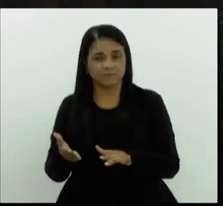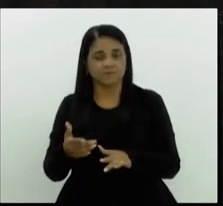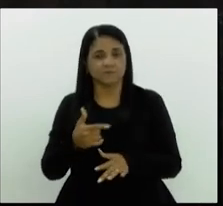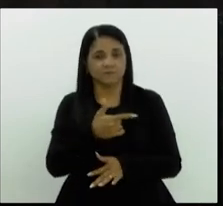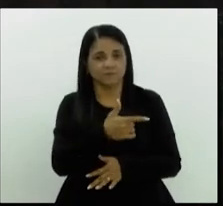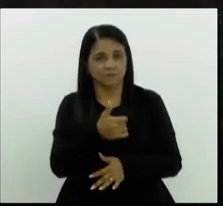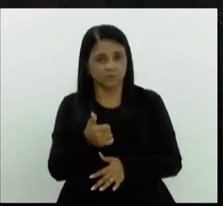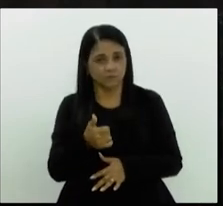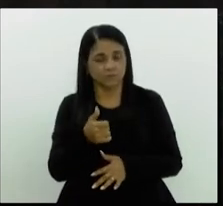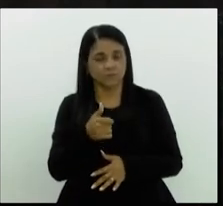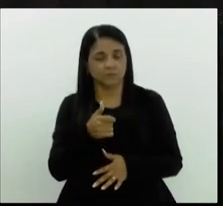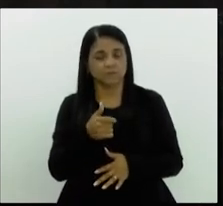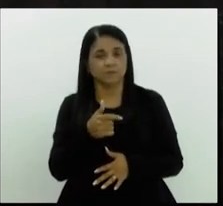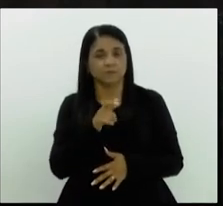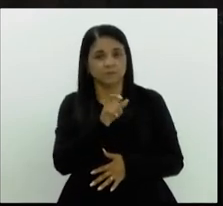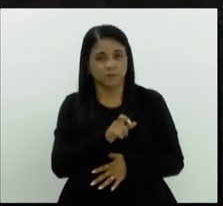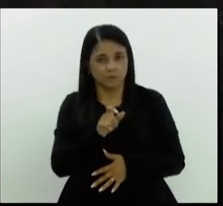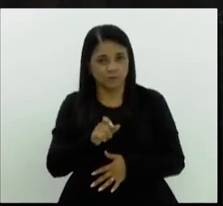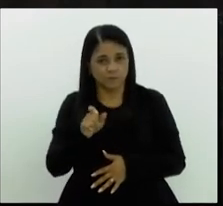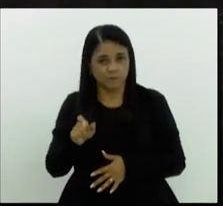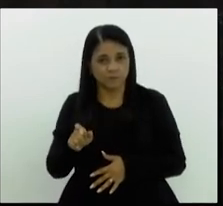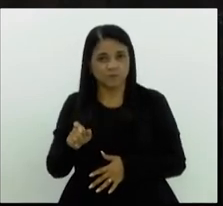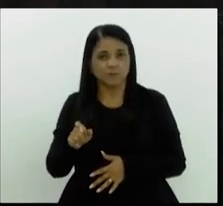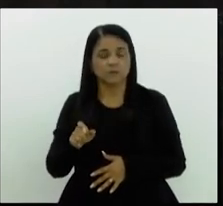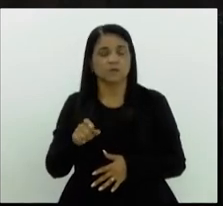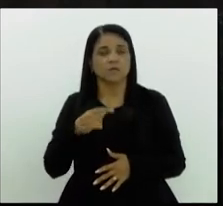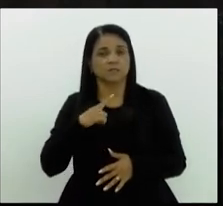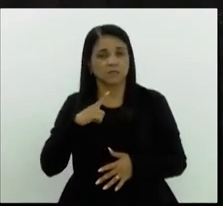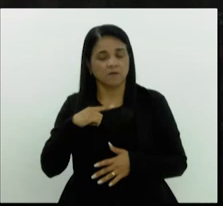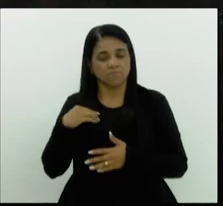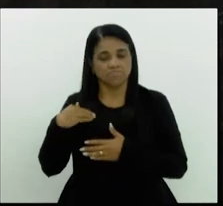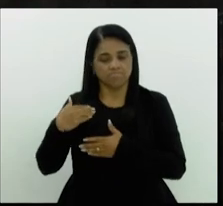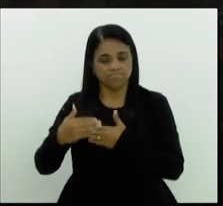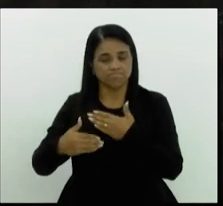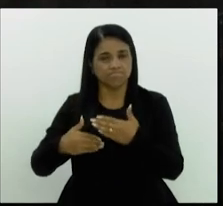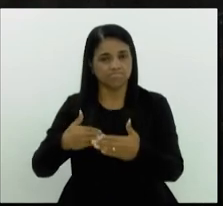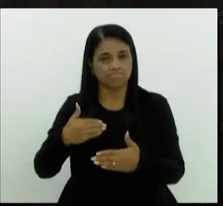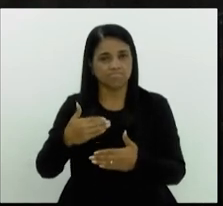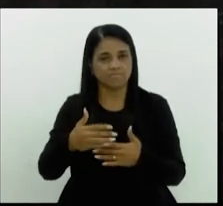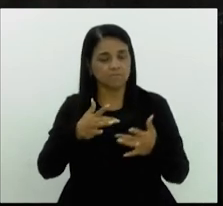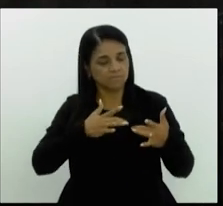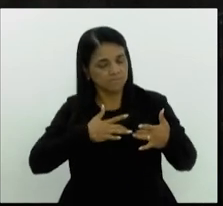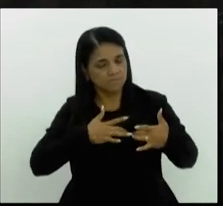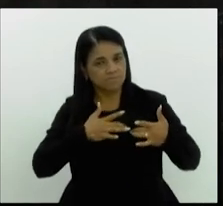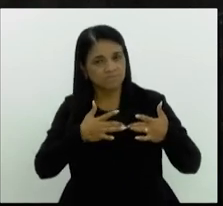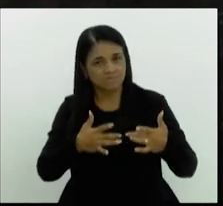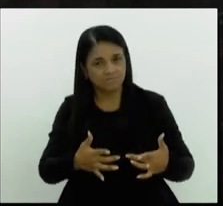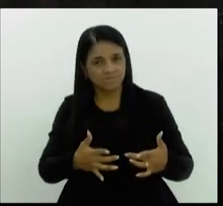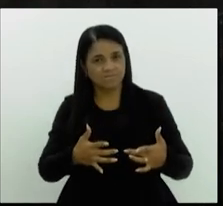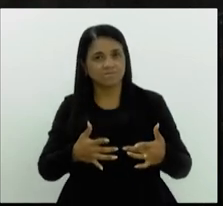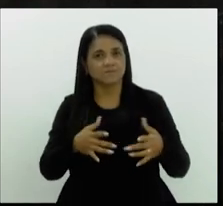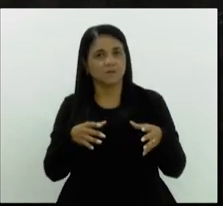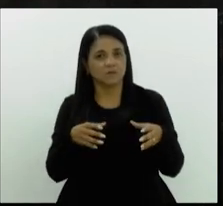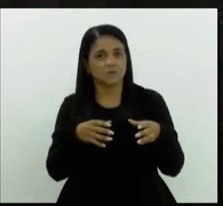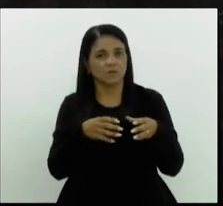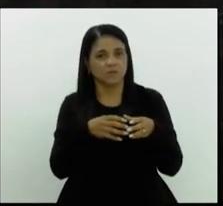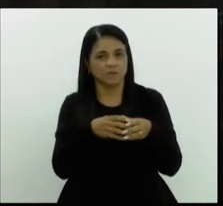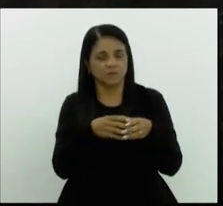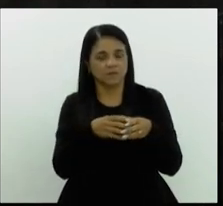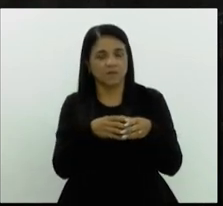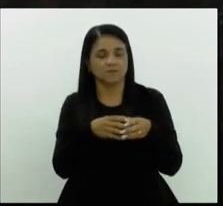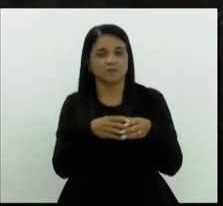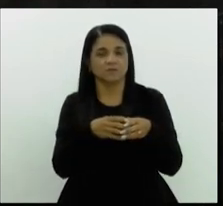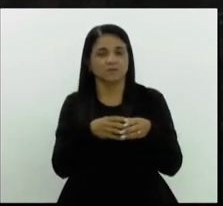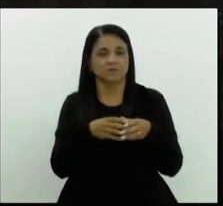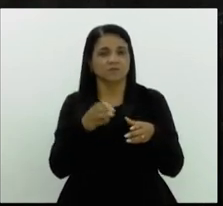houve um processo, graças a Deus, de solidariedade da comunidade nacional, mas